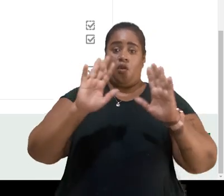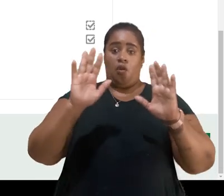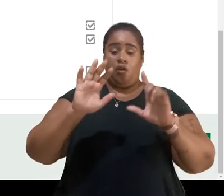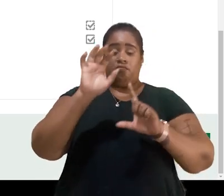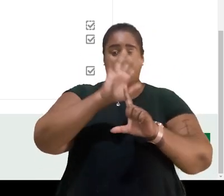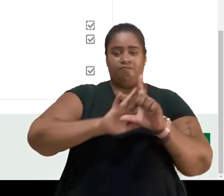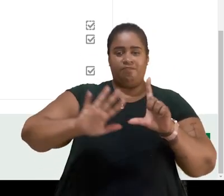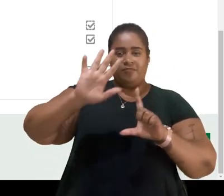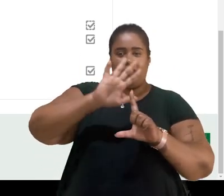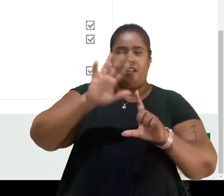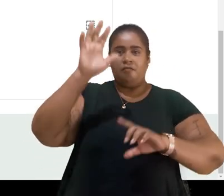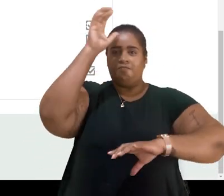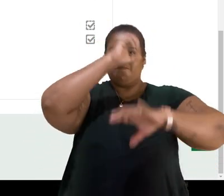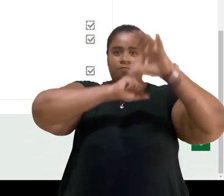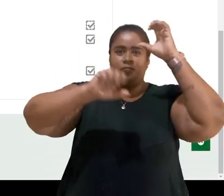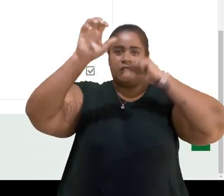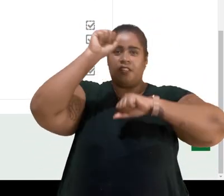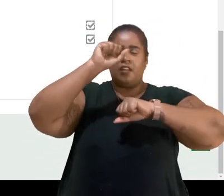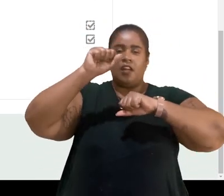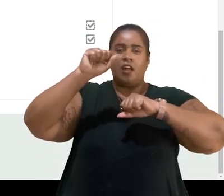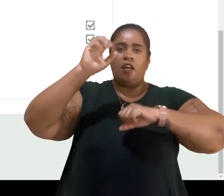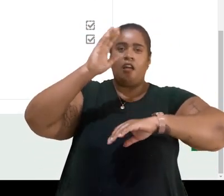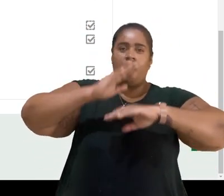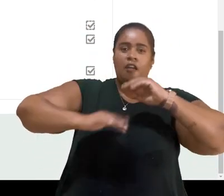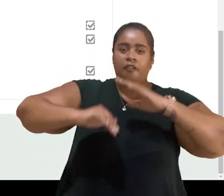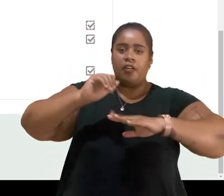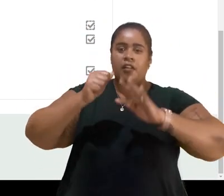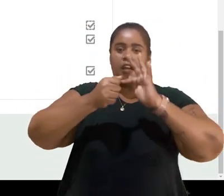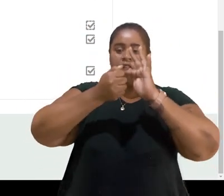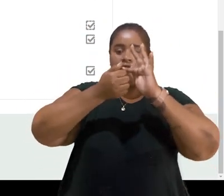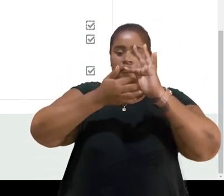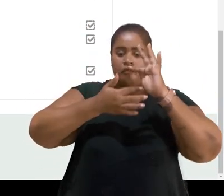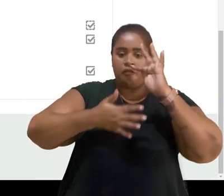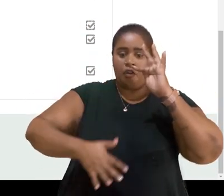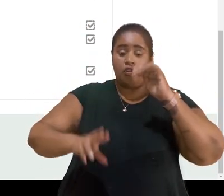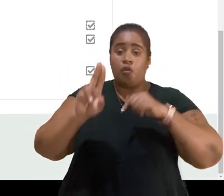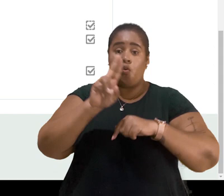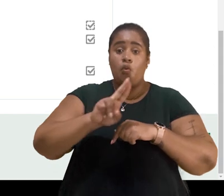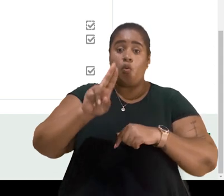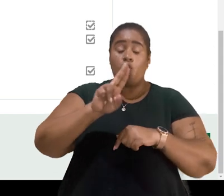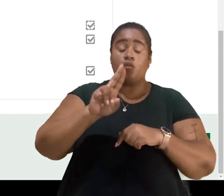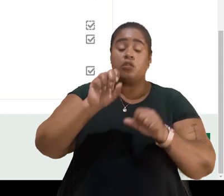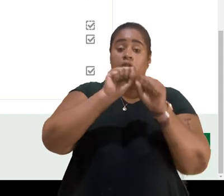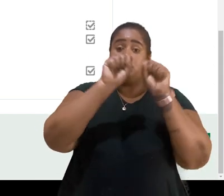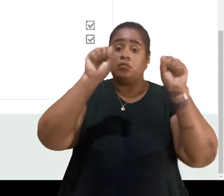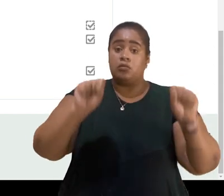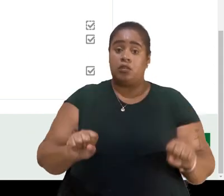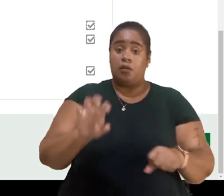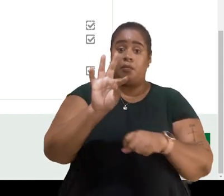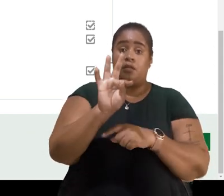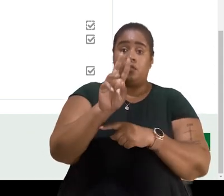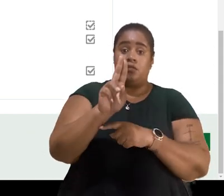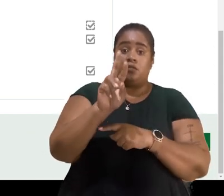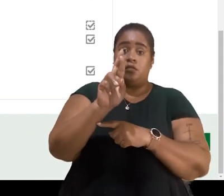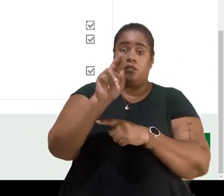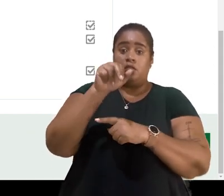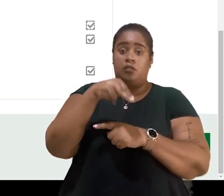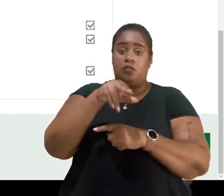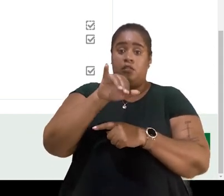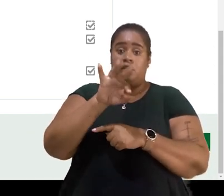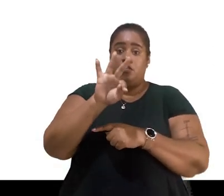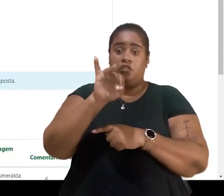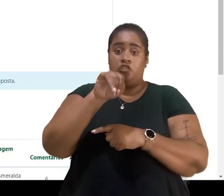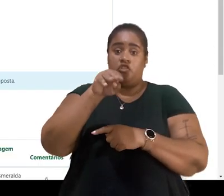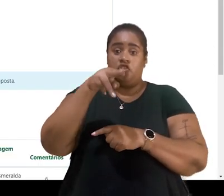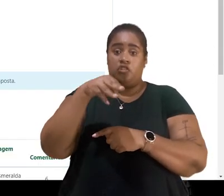Olá, vídeo tutorial vamos aprender a avaliar o fórum com o Turnitin habilitado. O Turnitin é um